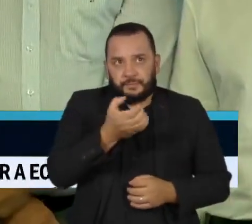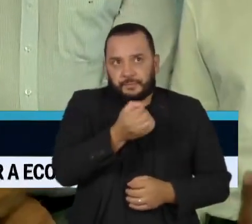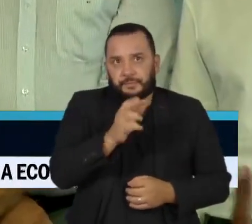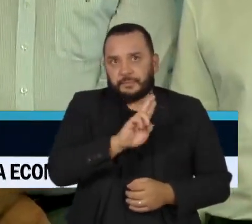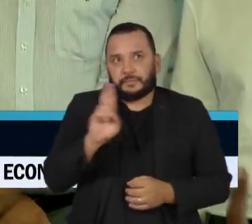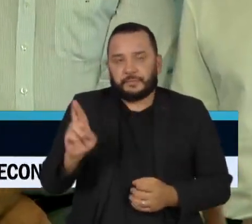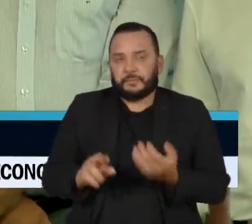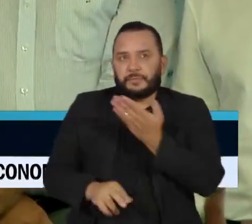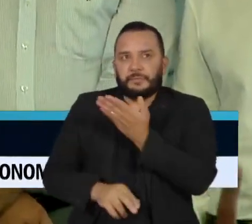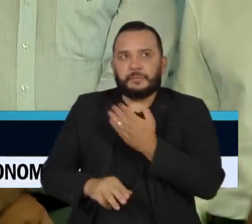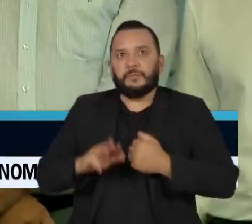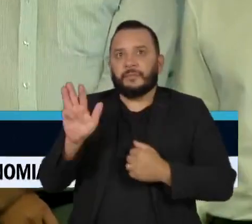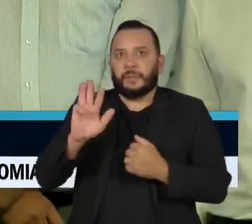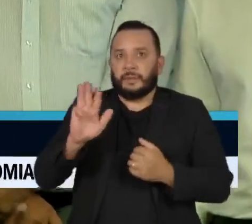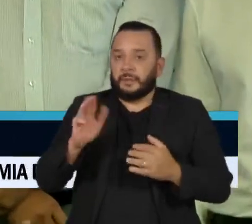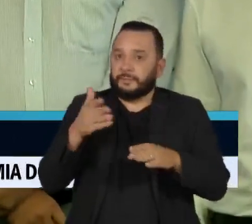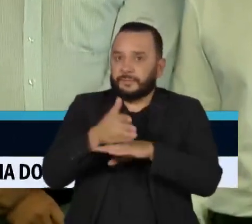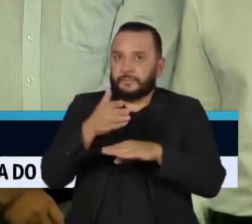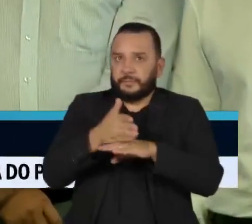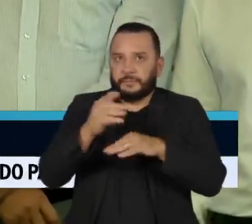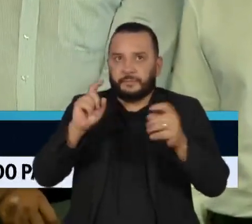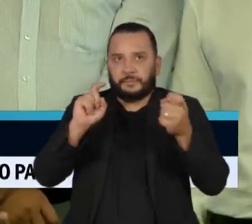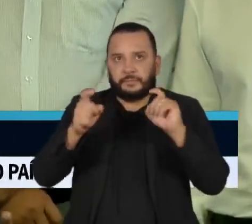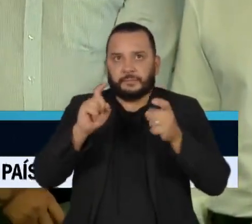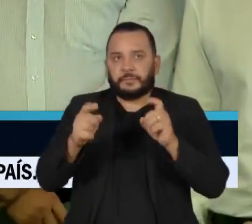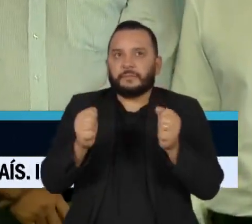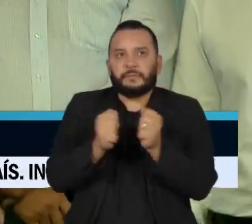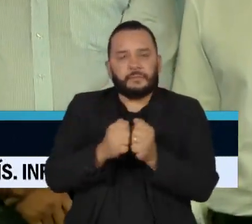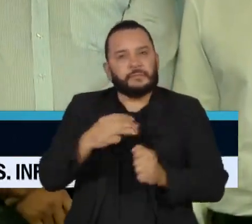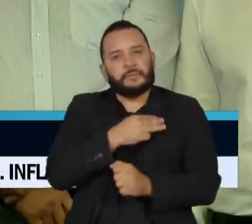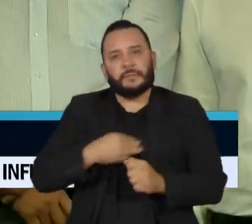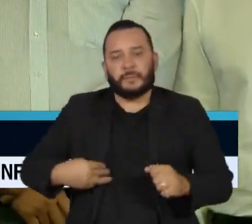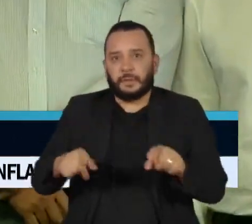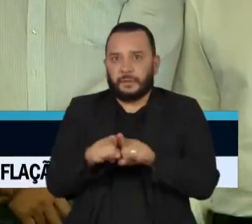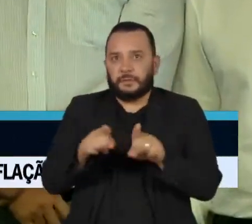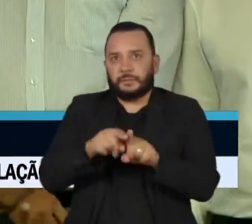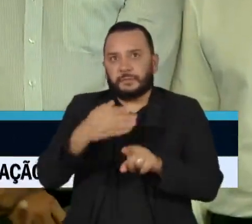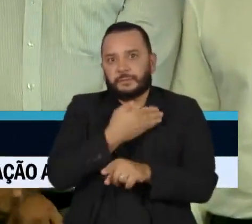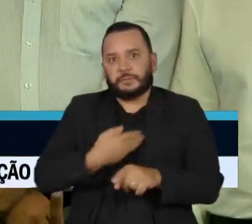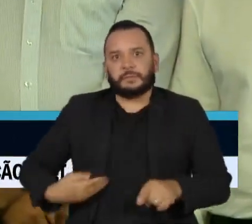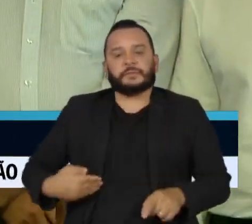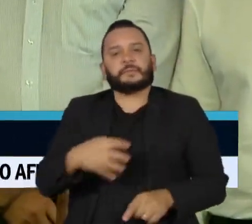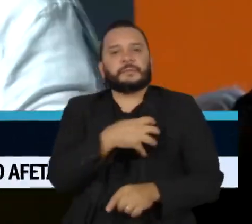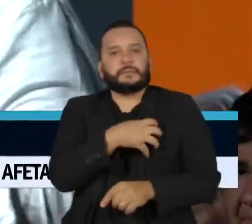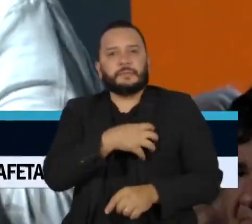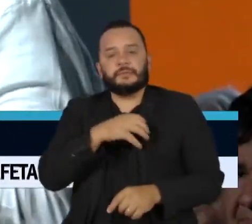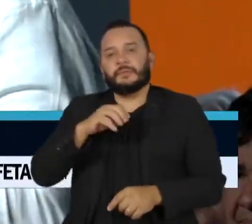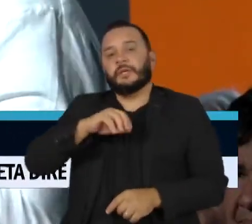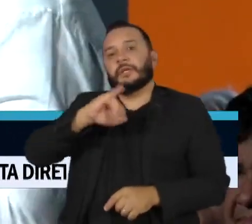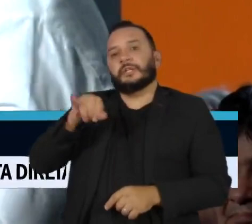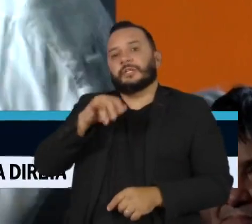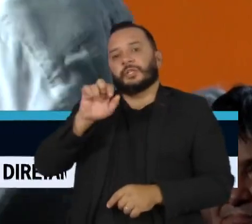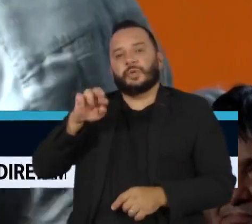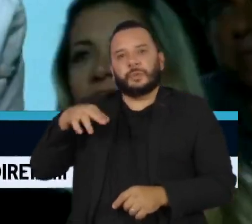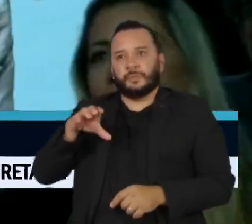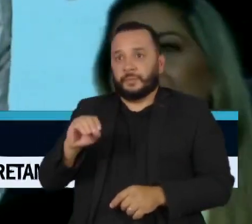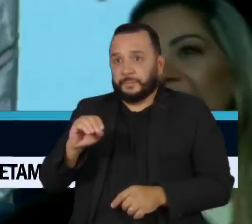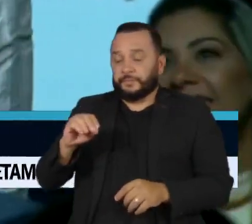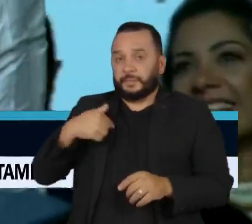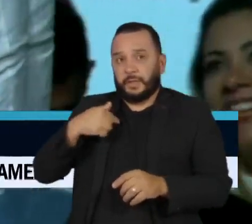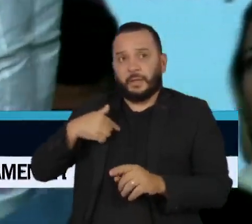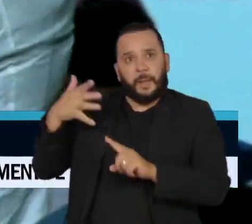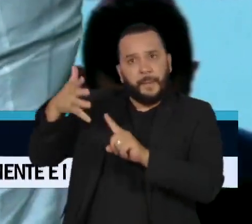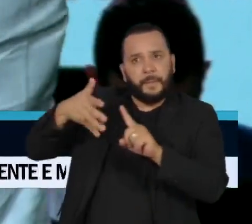da Silva participou da cerimônia, ao lado de ministros e do governador da Bahia, Jerônimo Rodrigues. Em seu discurso, ele